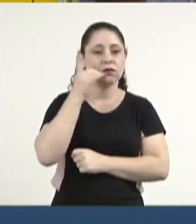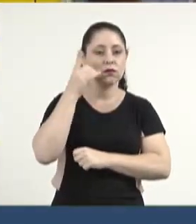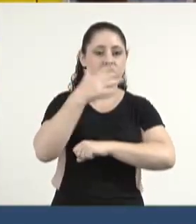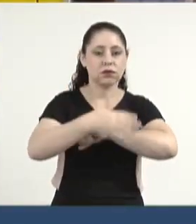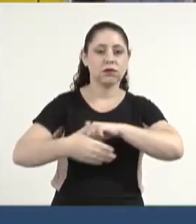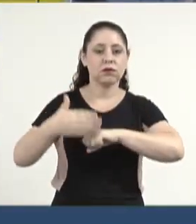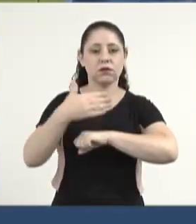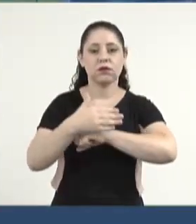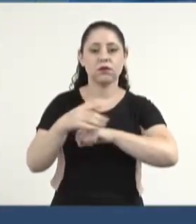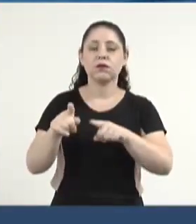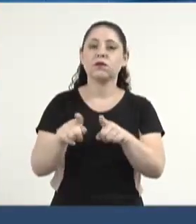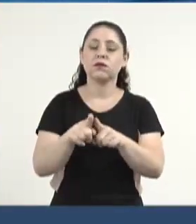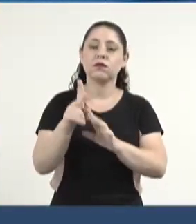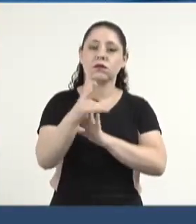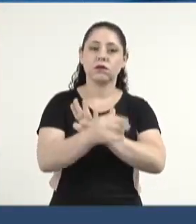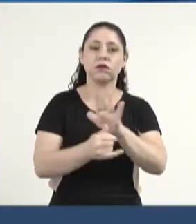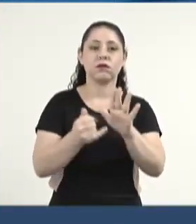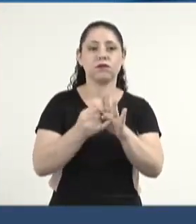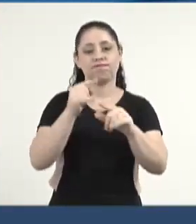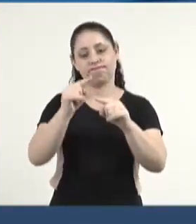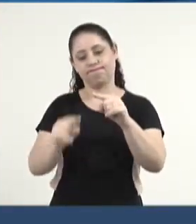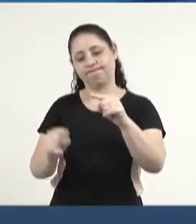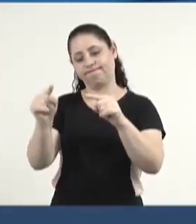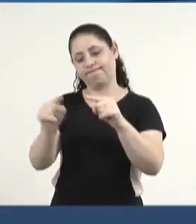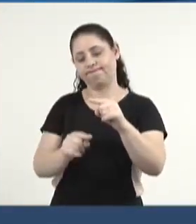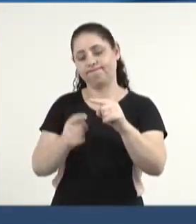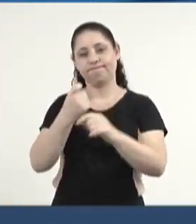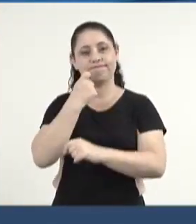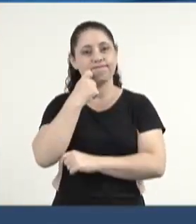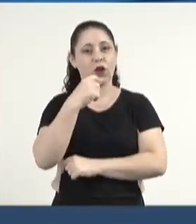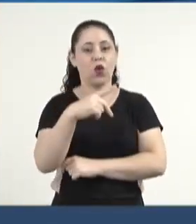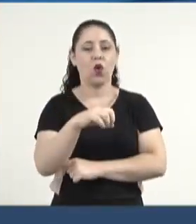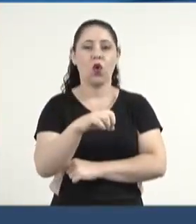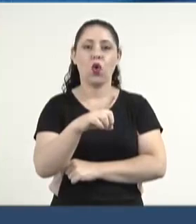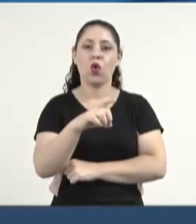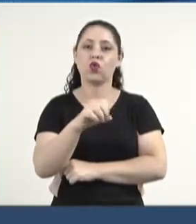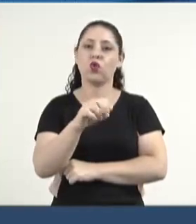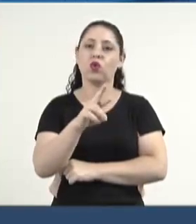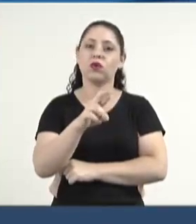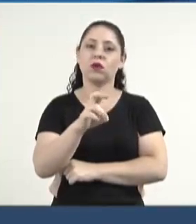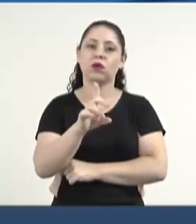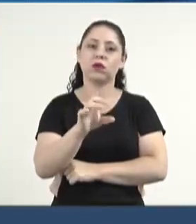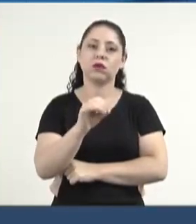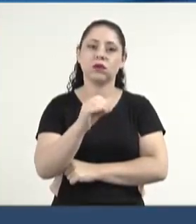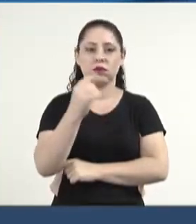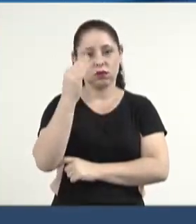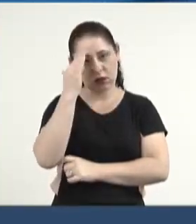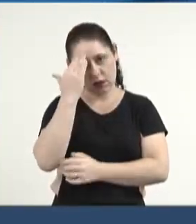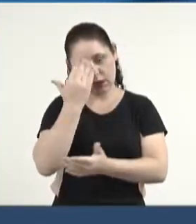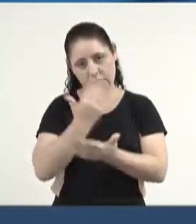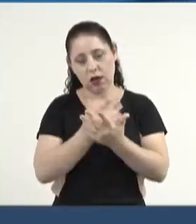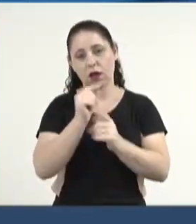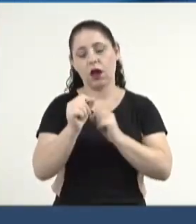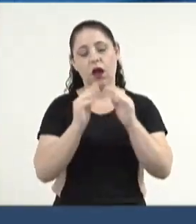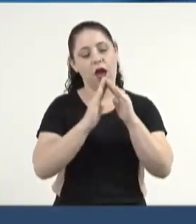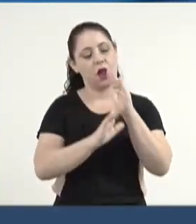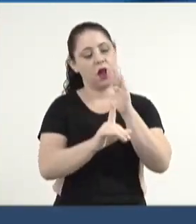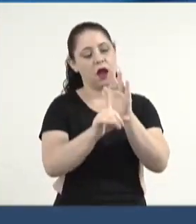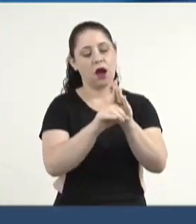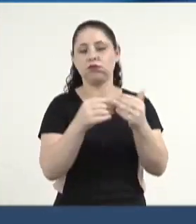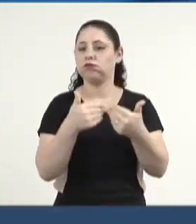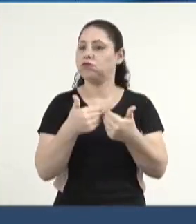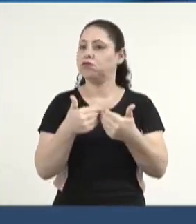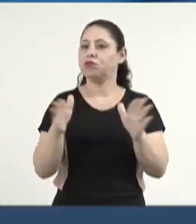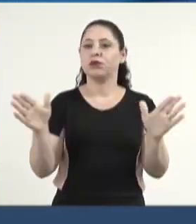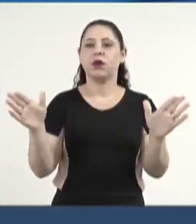defendem o projeto da proibição da pesca do dourado. E eu acredito que essa casa é uma casa que está